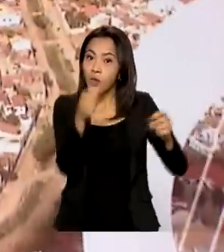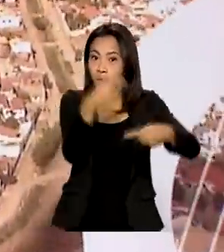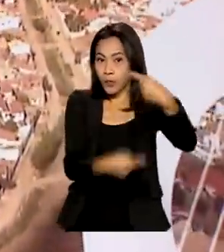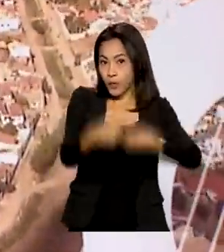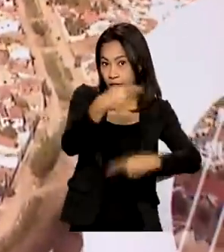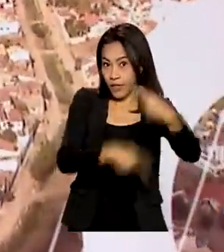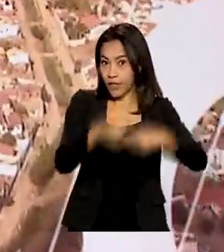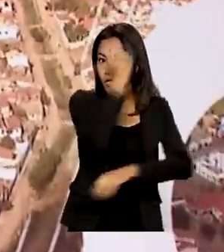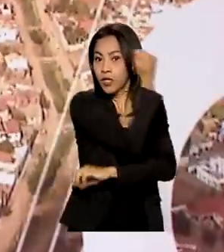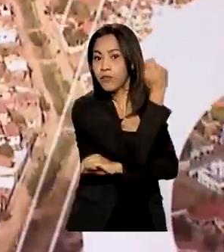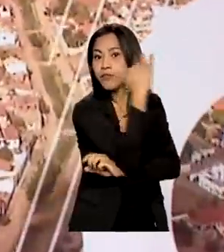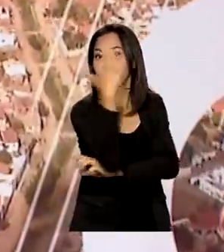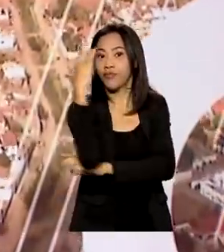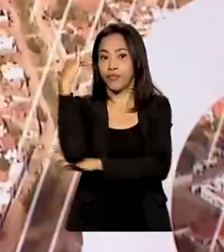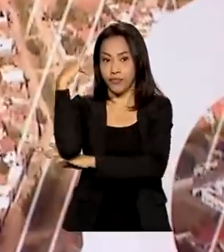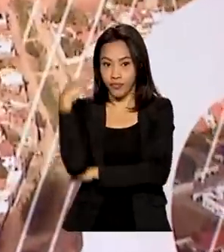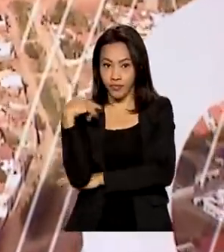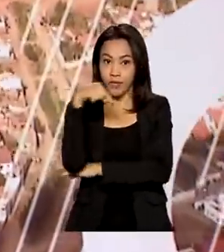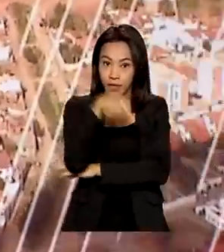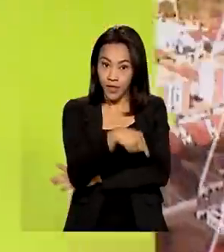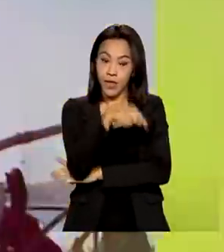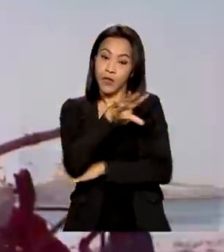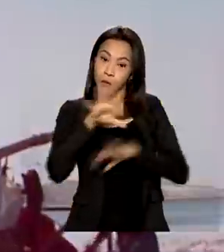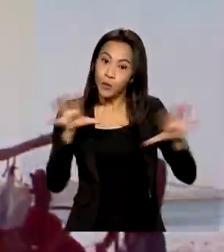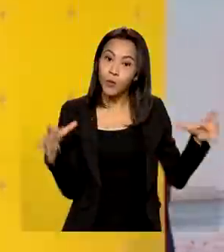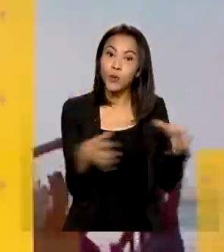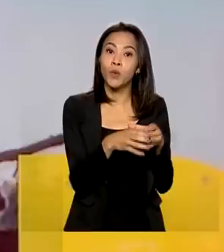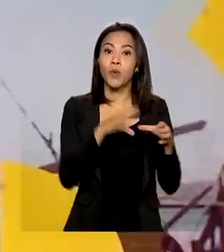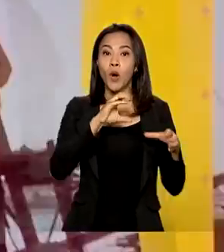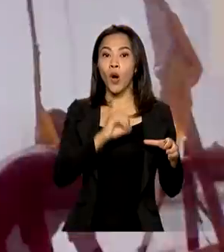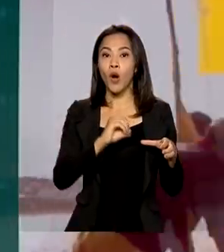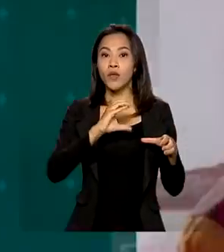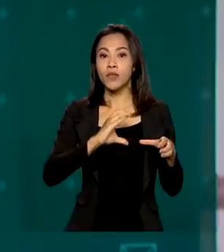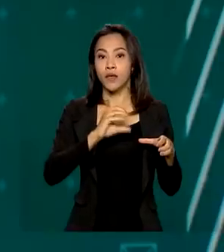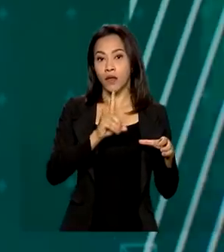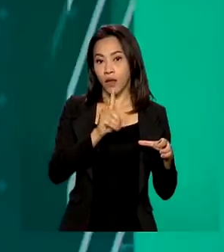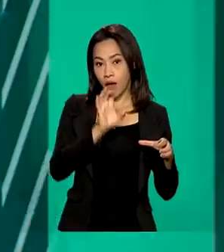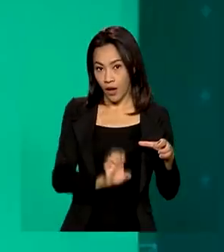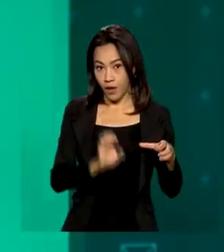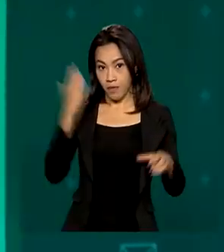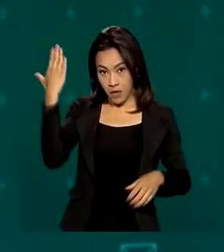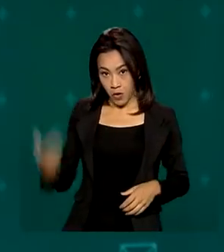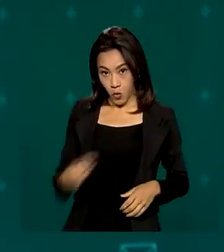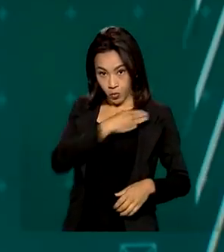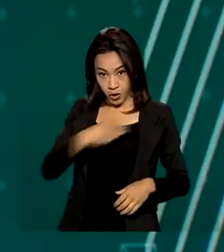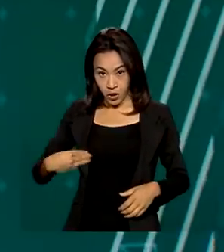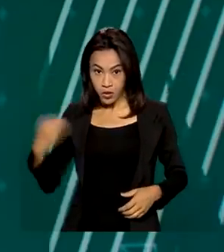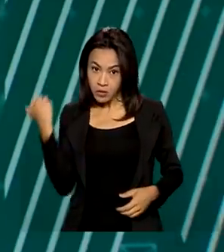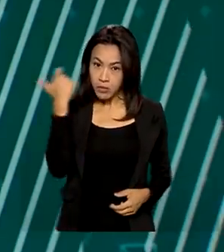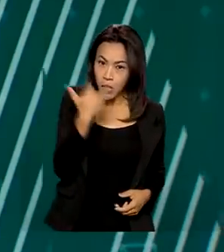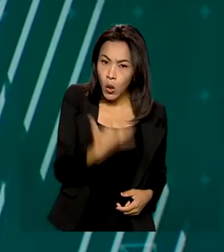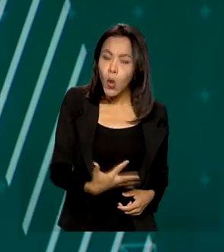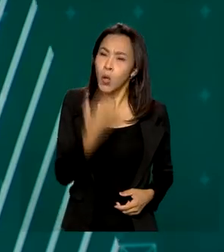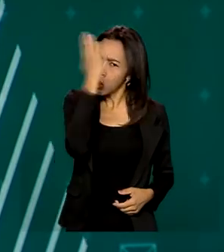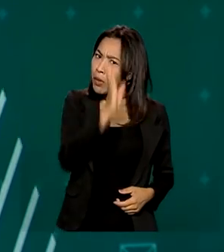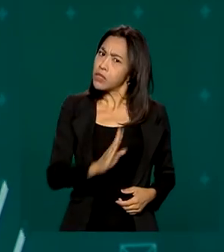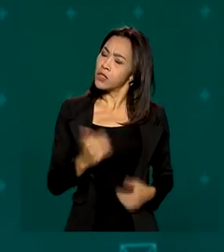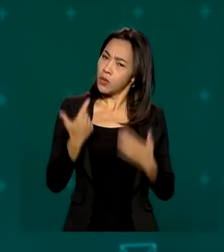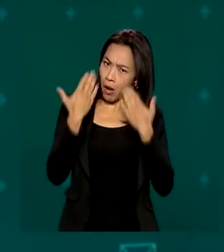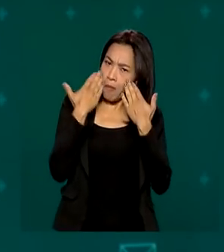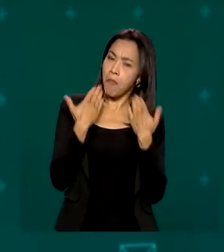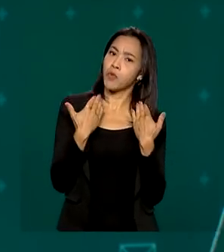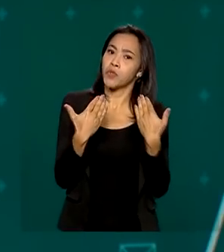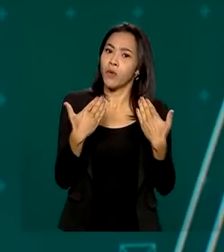da Organização para a Cooperação e Desenvolvimento Econômico, OCDE. Segundo Joaquim Leite, o Brasil conseguiu demonstrar que faz